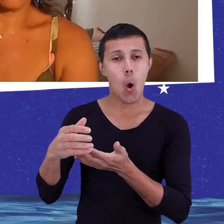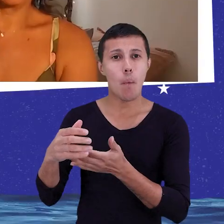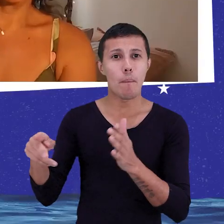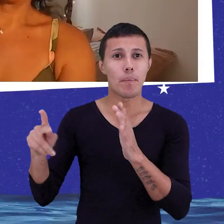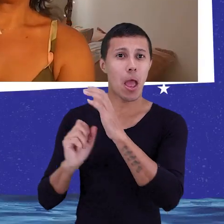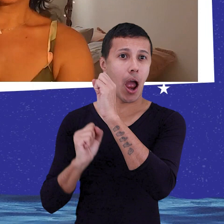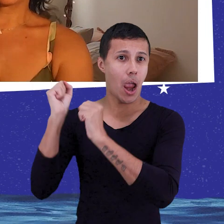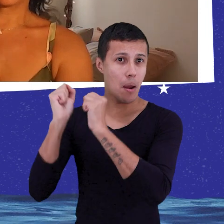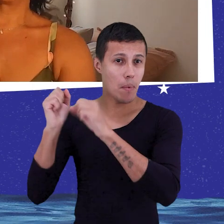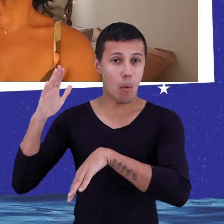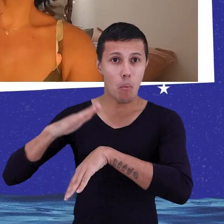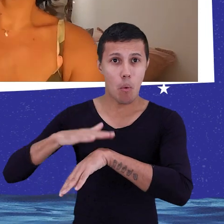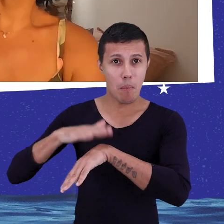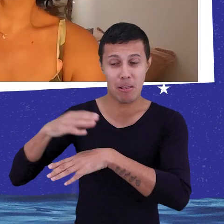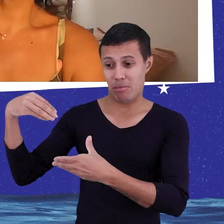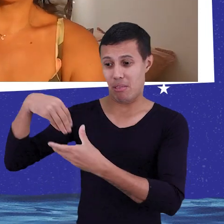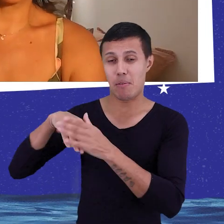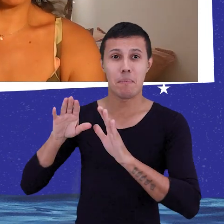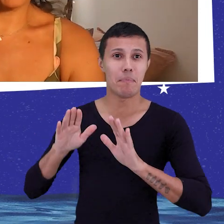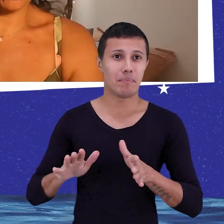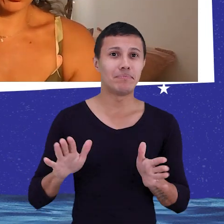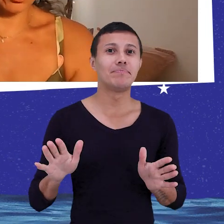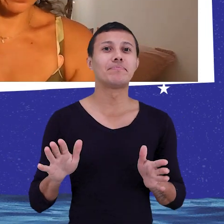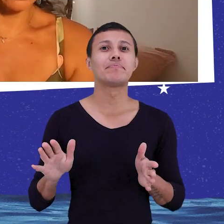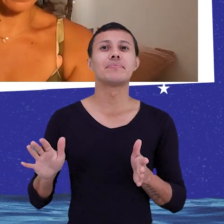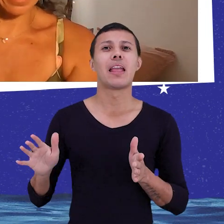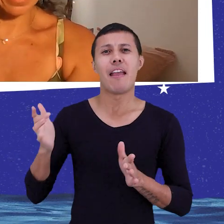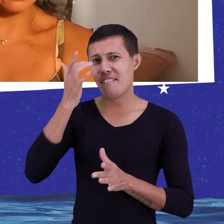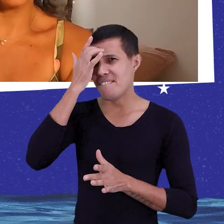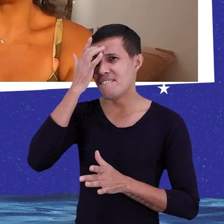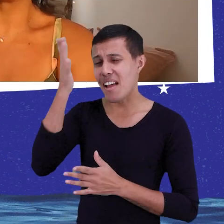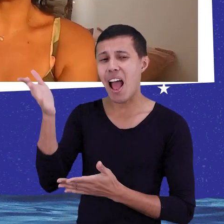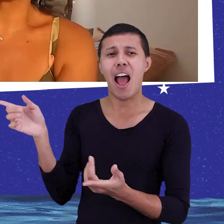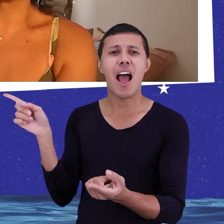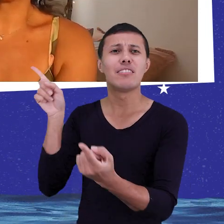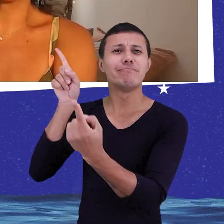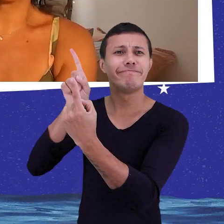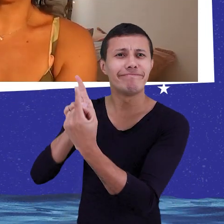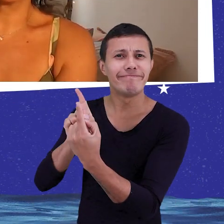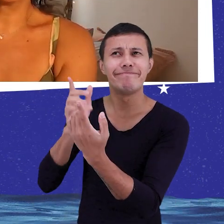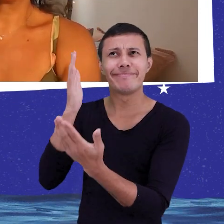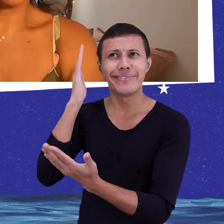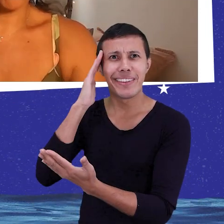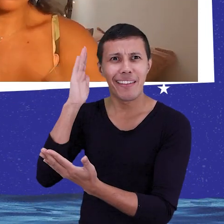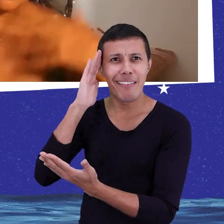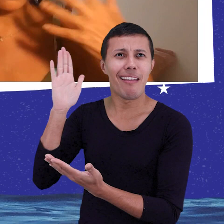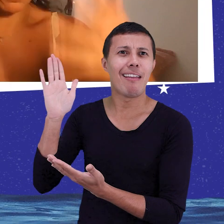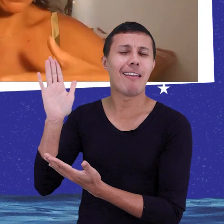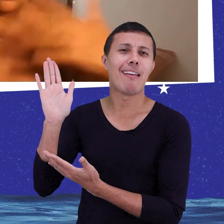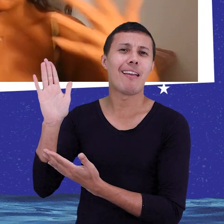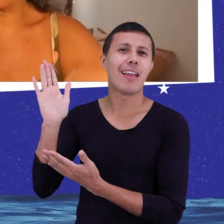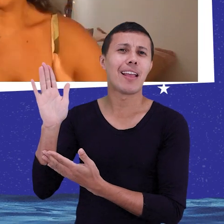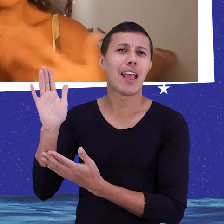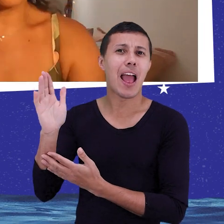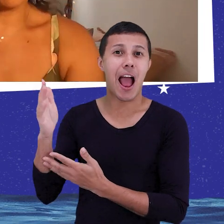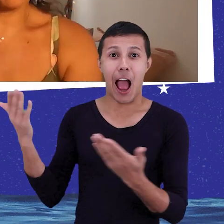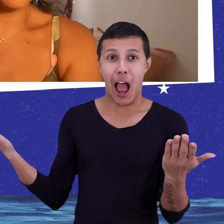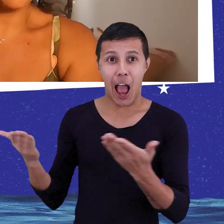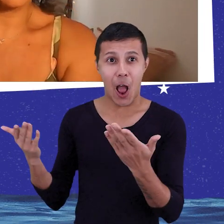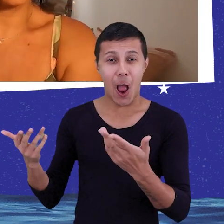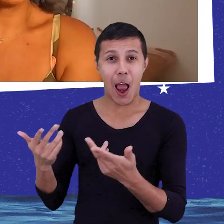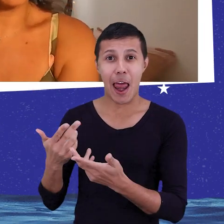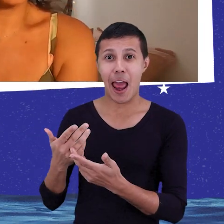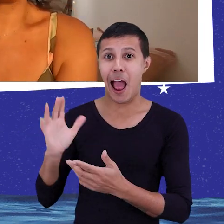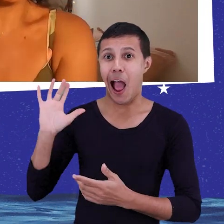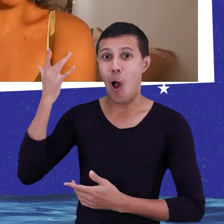momento. Tá. Mas é mais fácil da gente lidar, e assim, as coisas estão acontecendo aqui